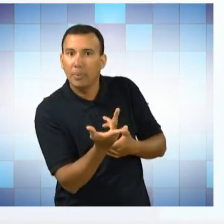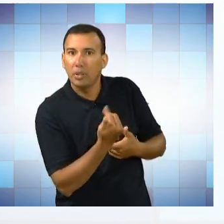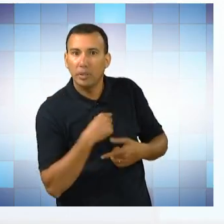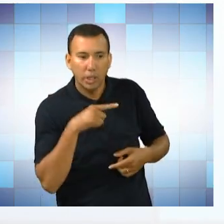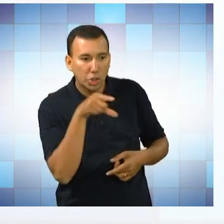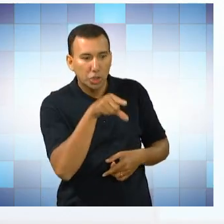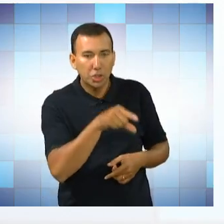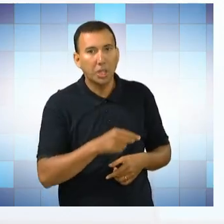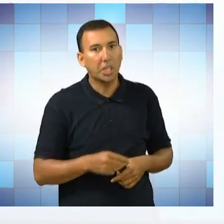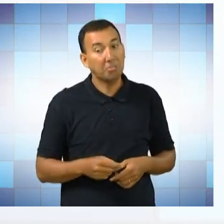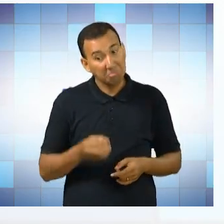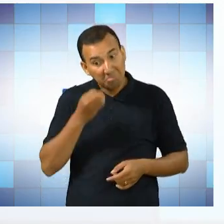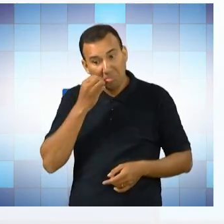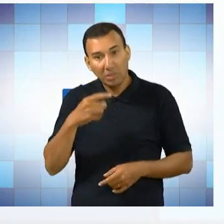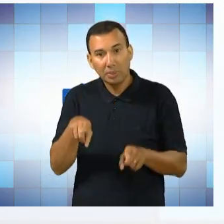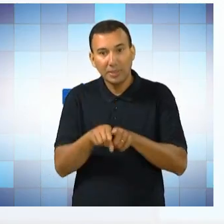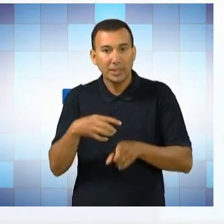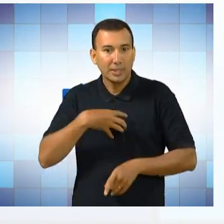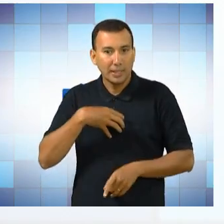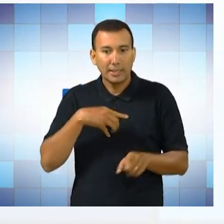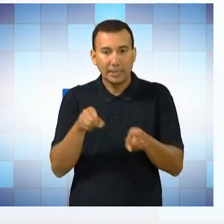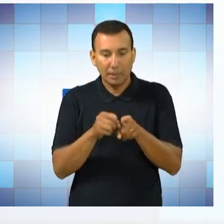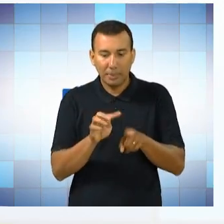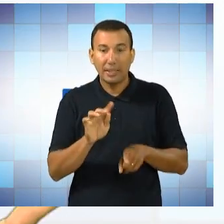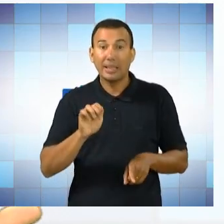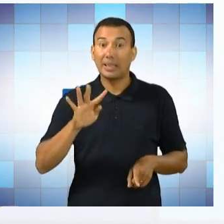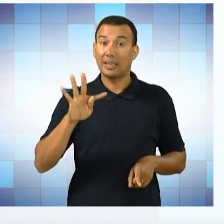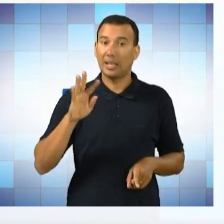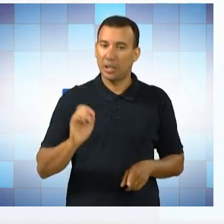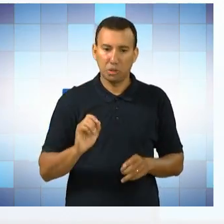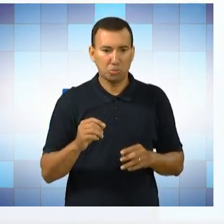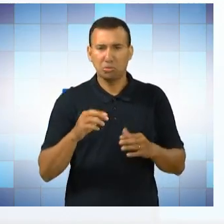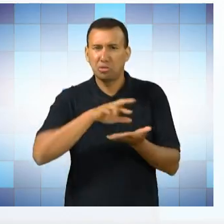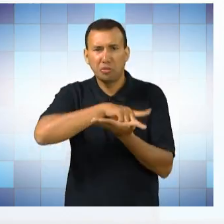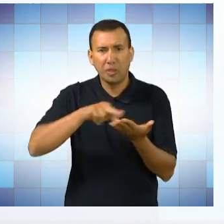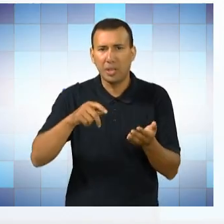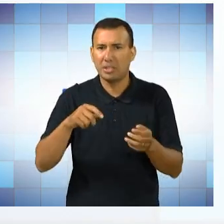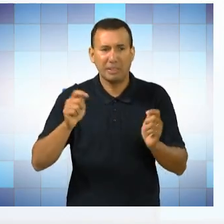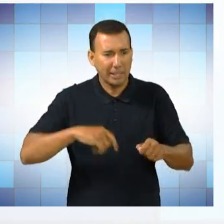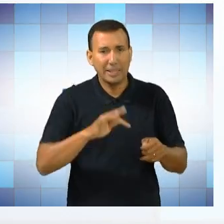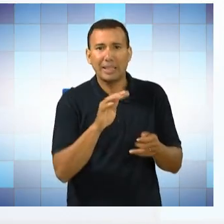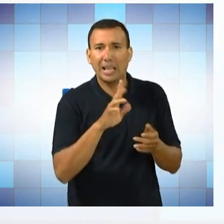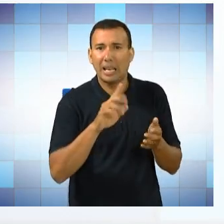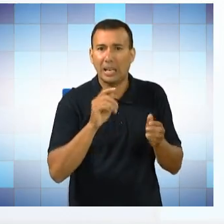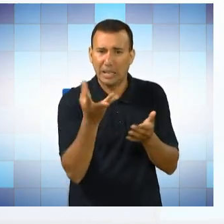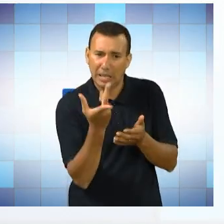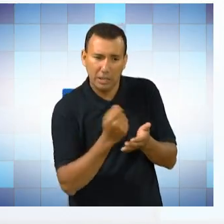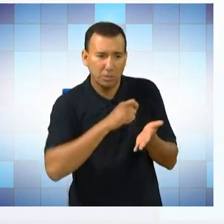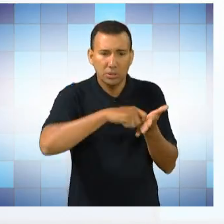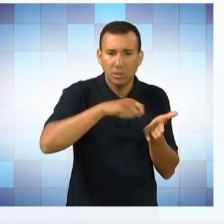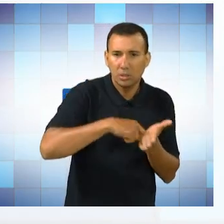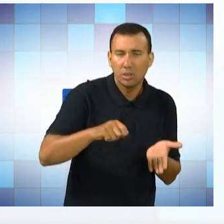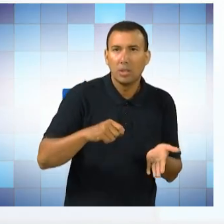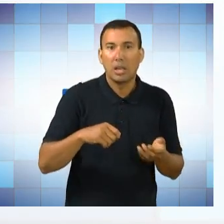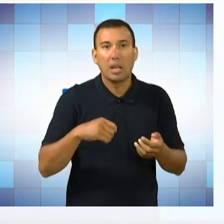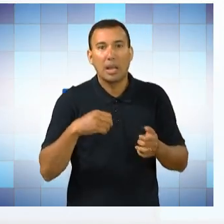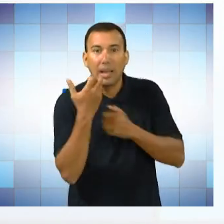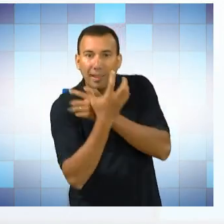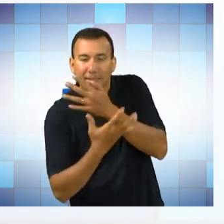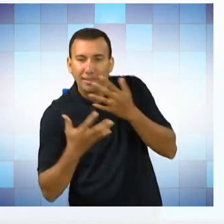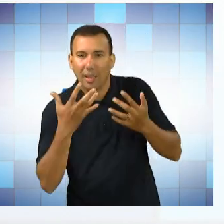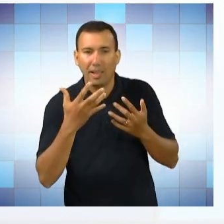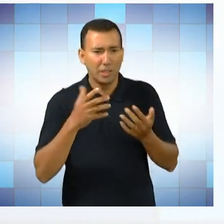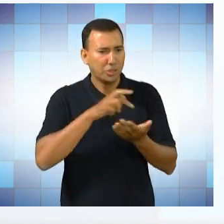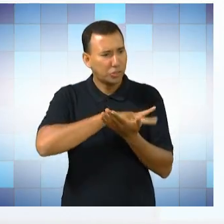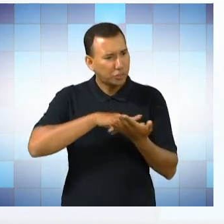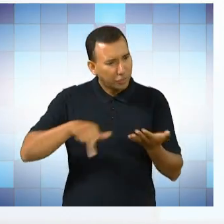sensíveis. E tem muito talento. Eu fiquei muito impressionada. Talento para tudo. Para escrever, para interpretar, para cantar. Então,